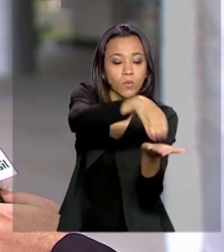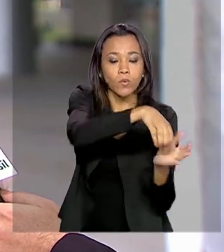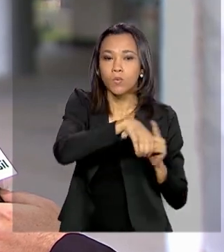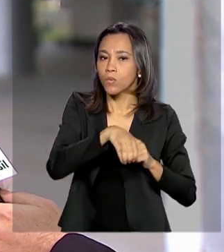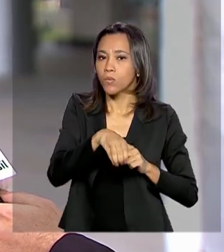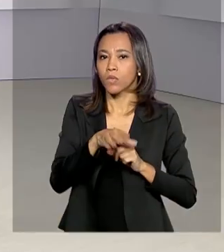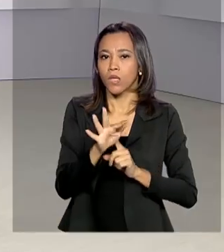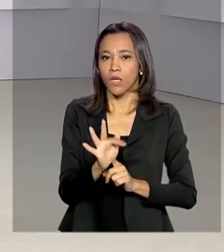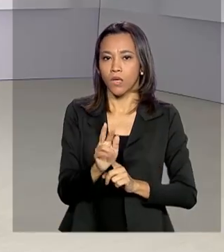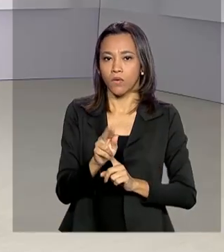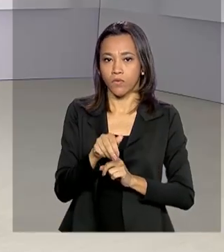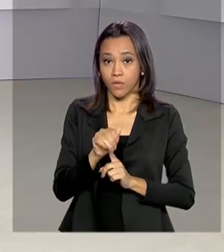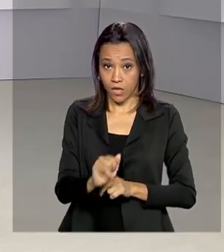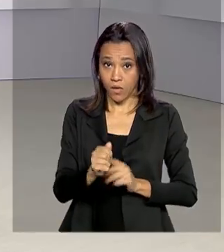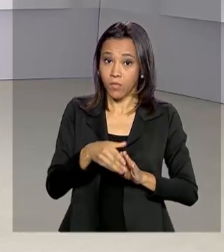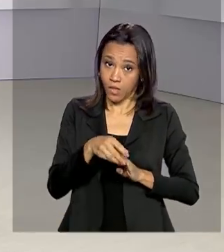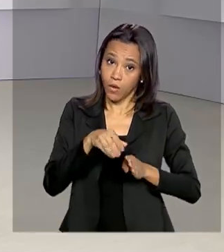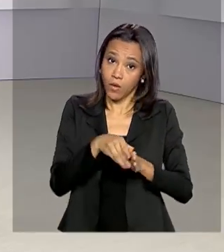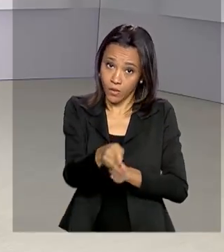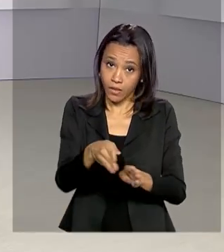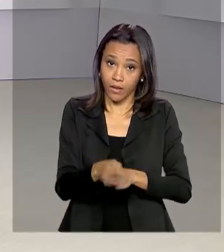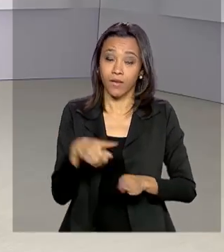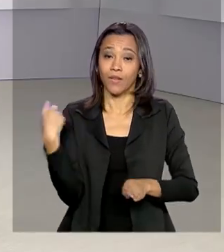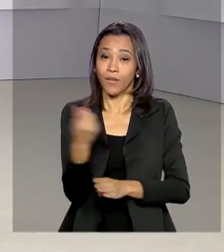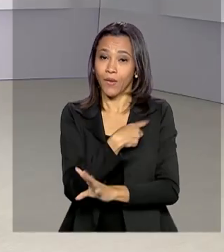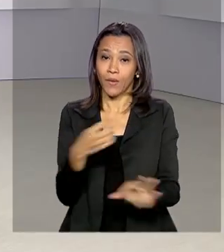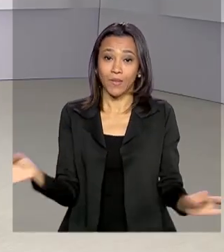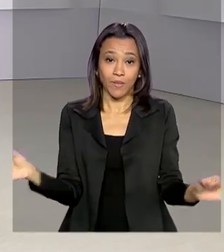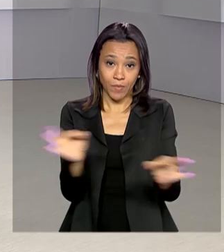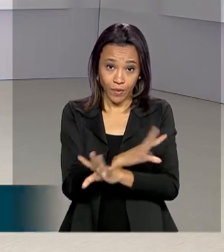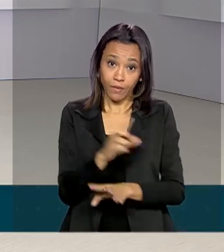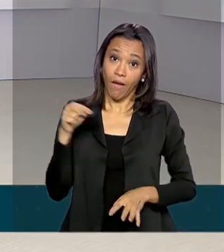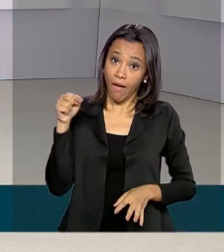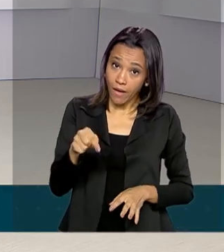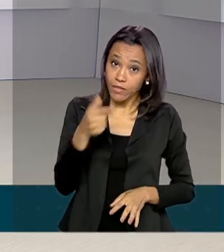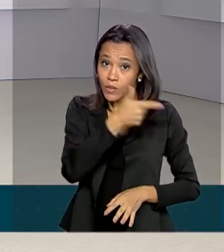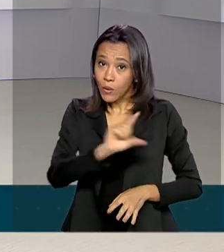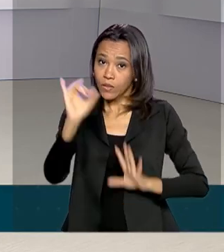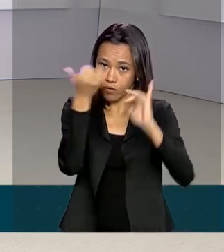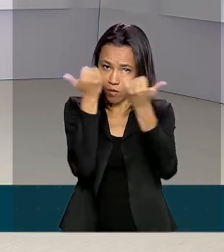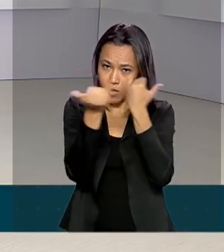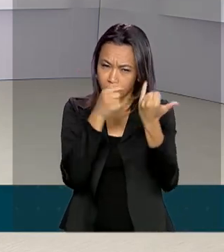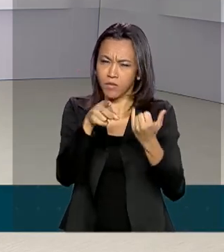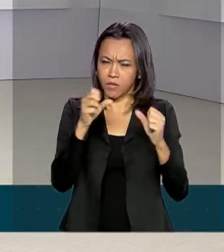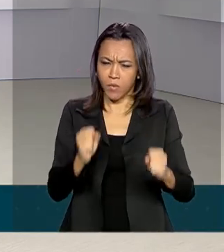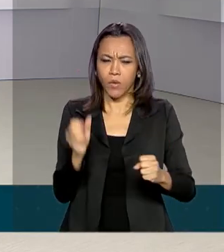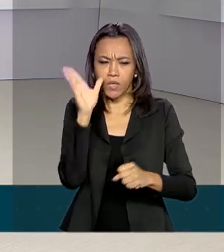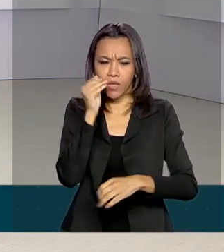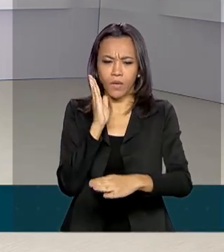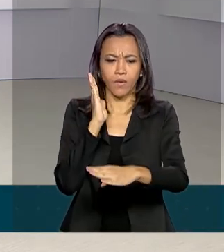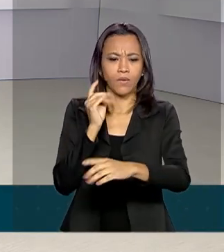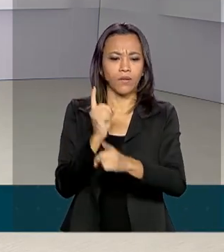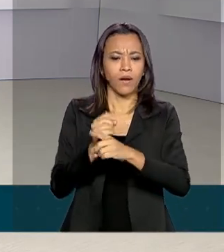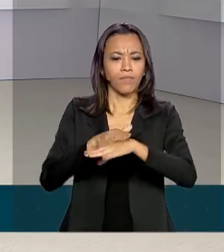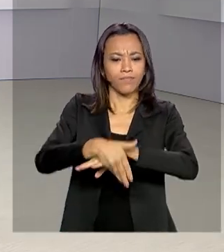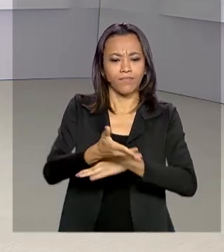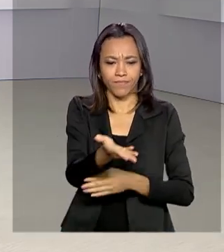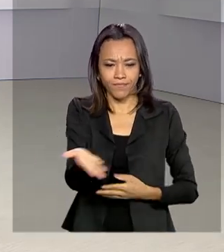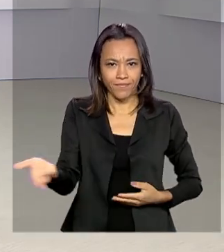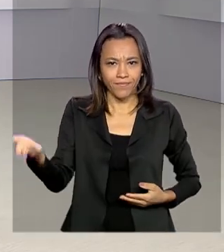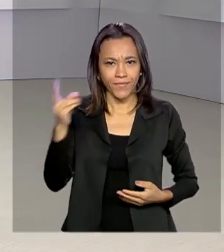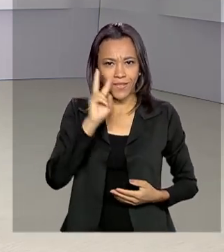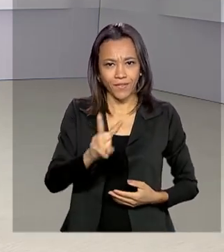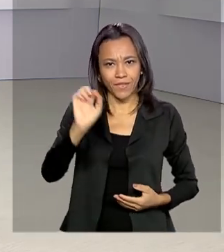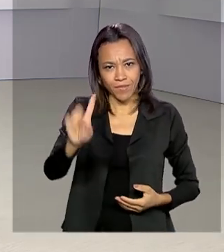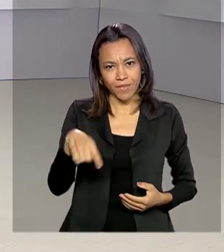devido encaminhamento. A gente fica por aqui. Essas e outras notícias você encontra também nas nossas redes sociais. Nos